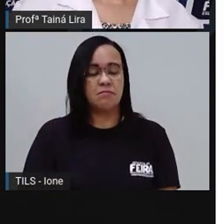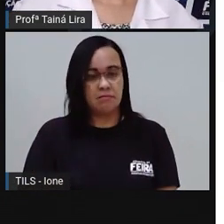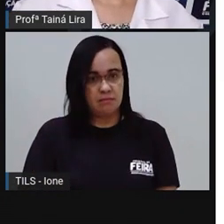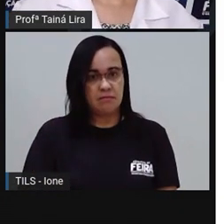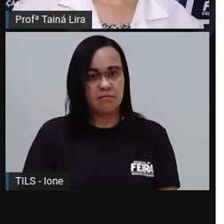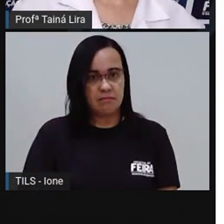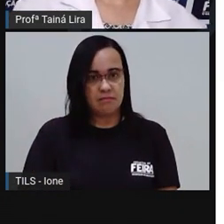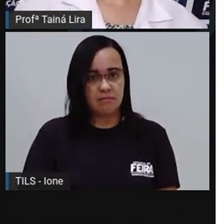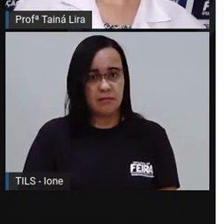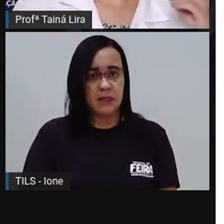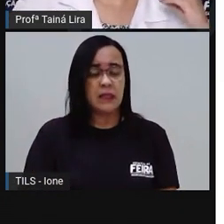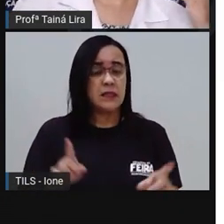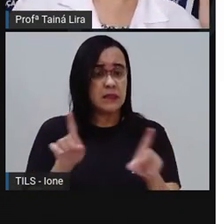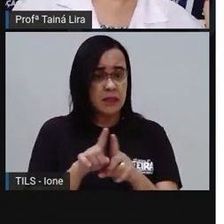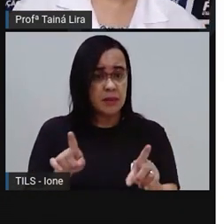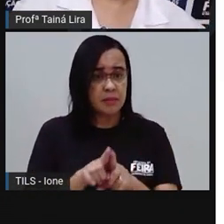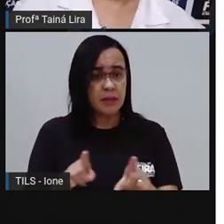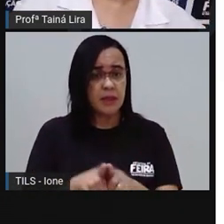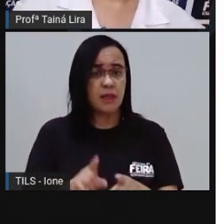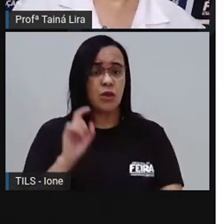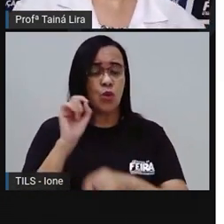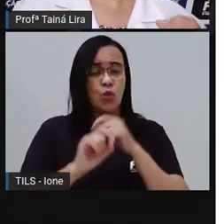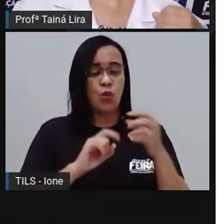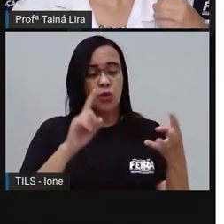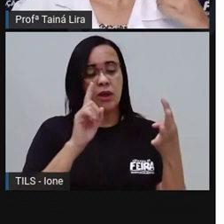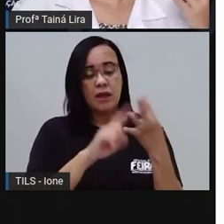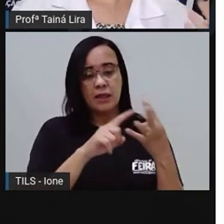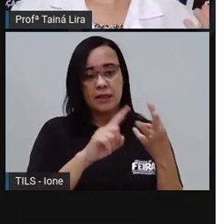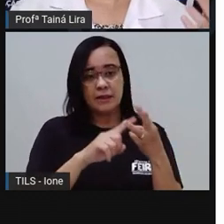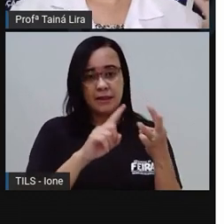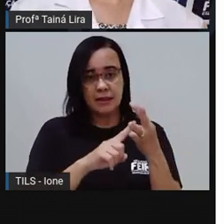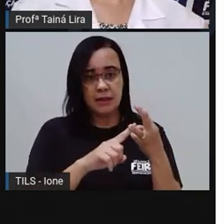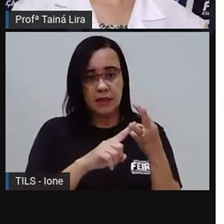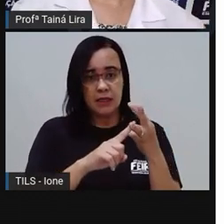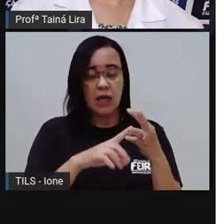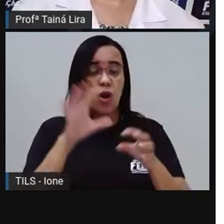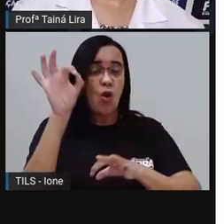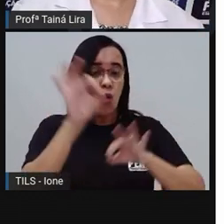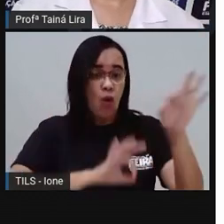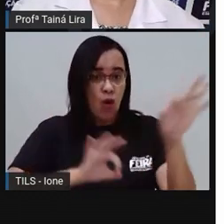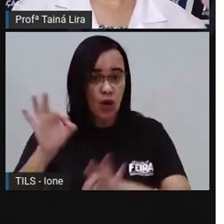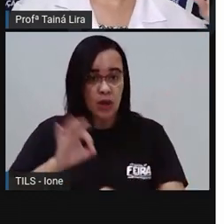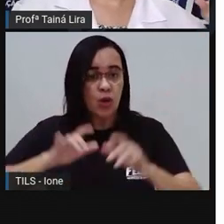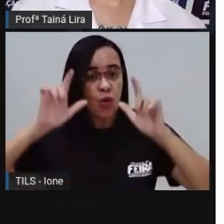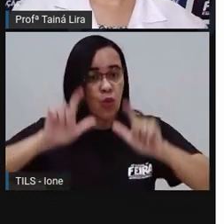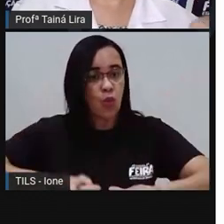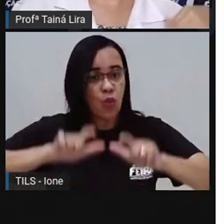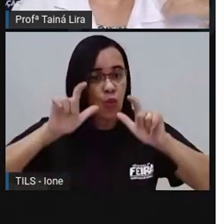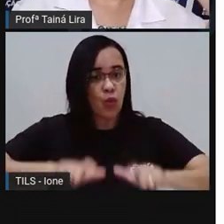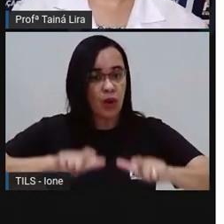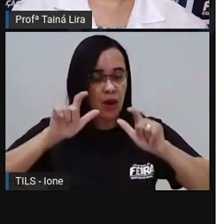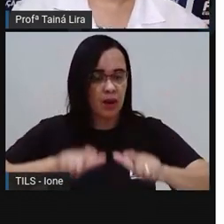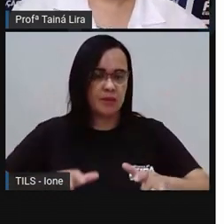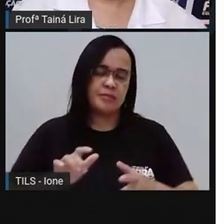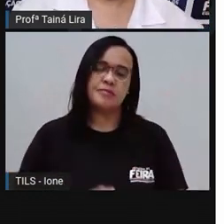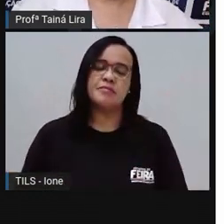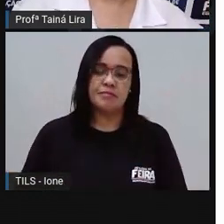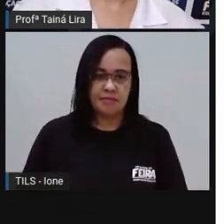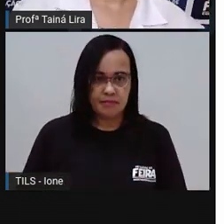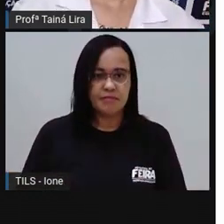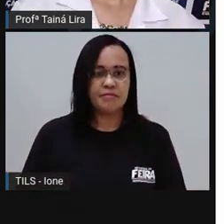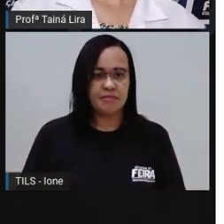Olha lá Organize o cenário Então Eu por exemplo Trouxe Não é? Estava ali A nossa receita